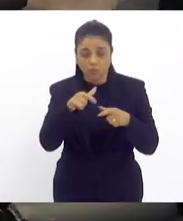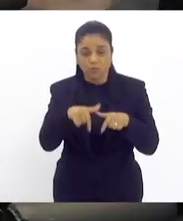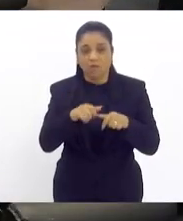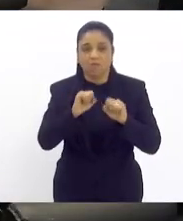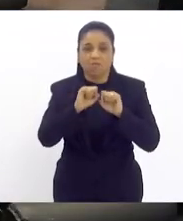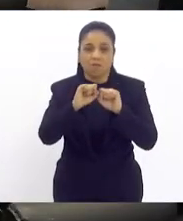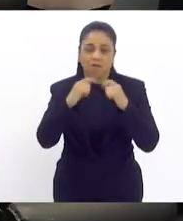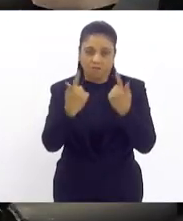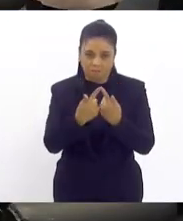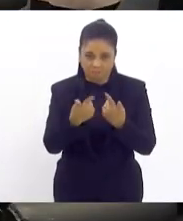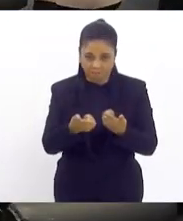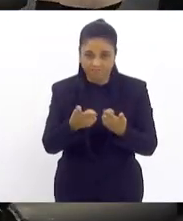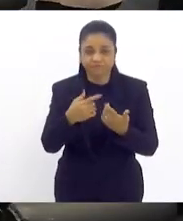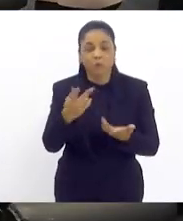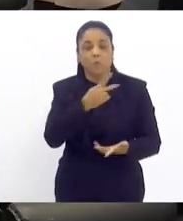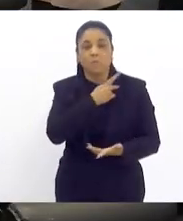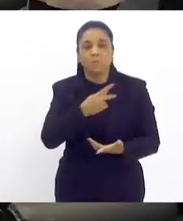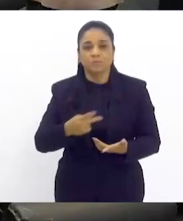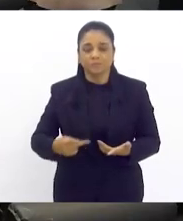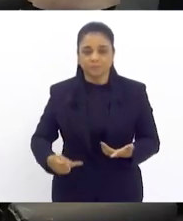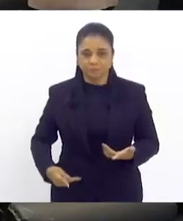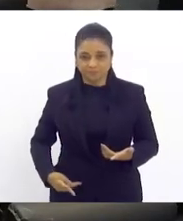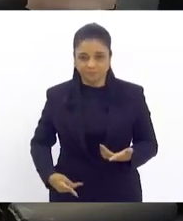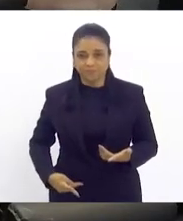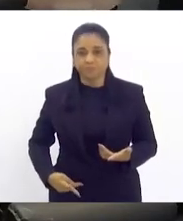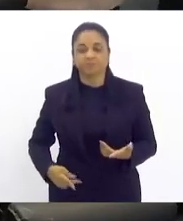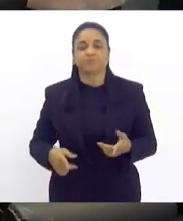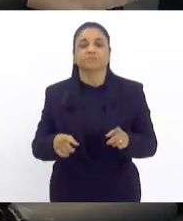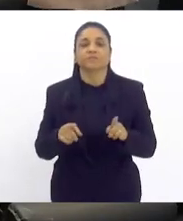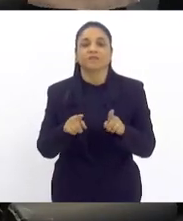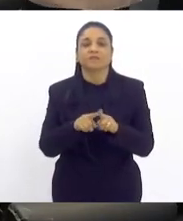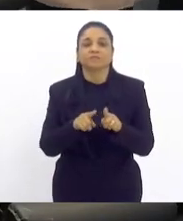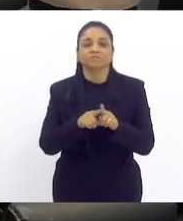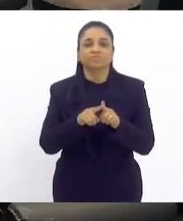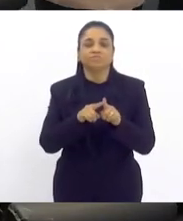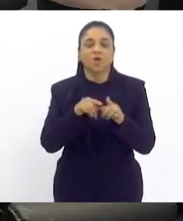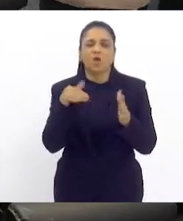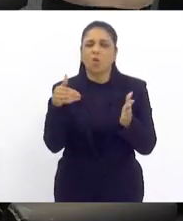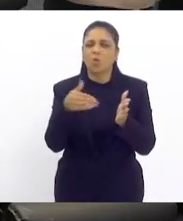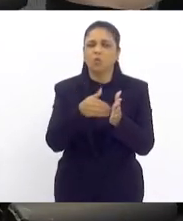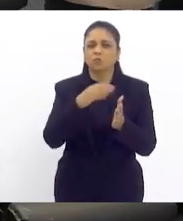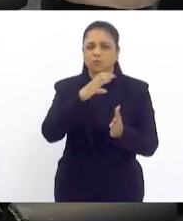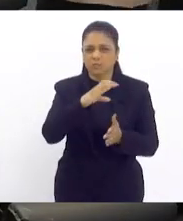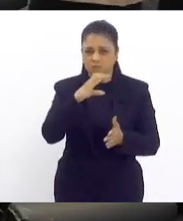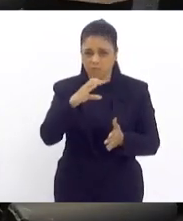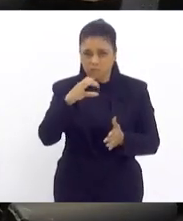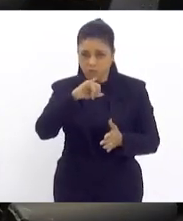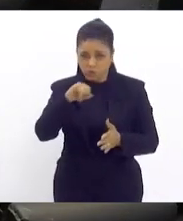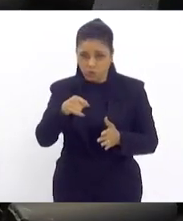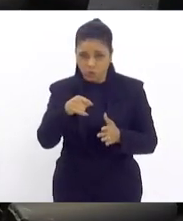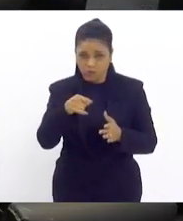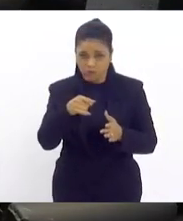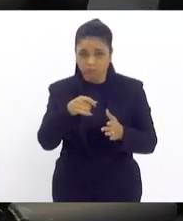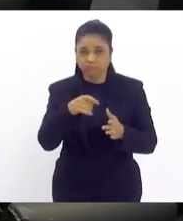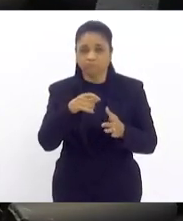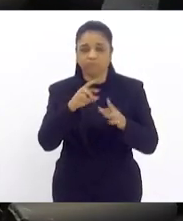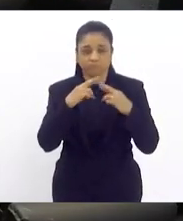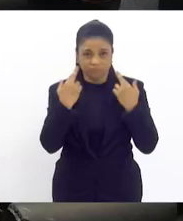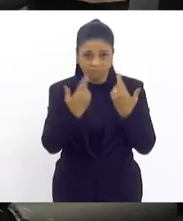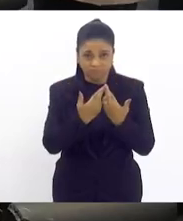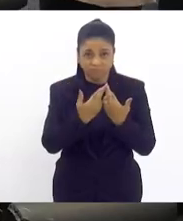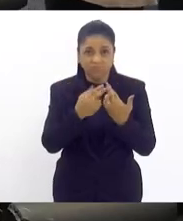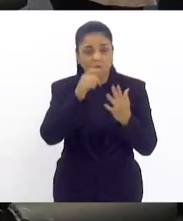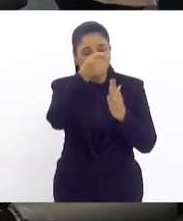Senhor presidente. Deputado Rodrigo Amorim. Dizer que na última sessão da CCJ, nós chegamos a um consenso sobre o texto